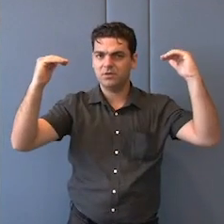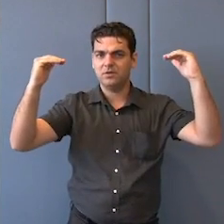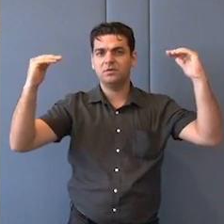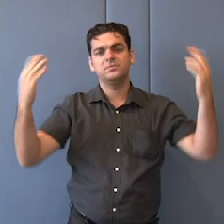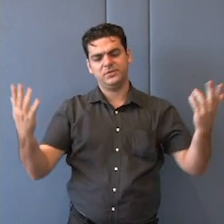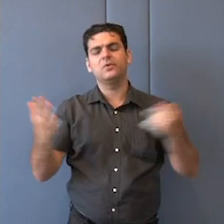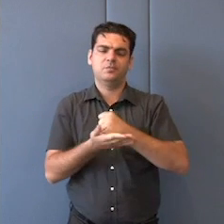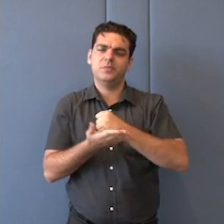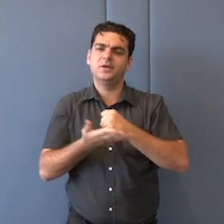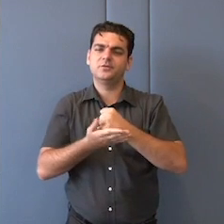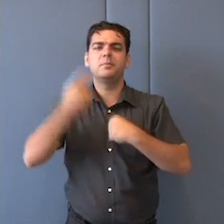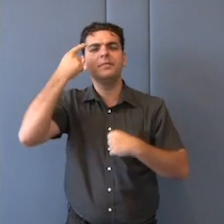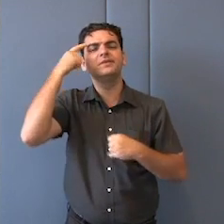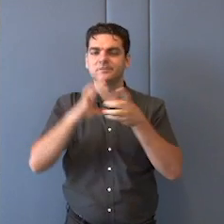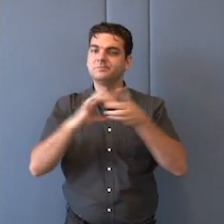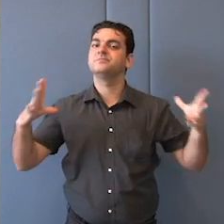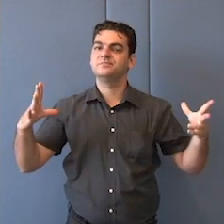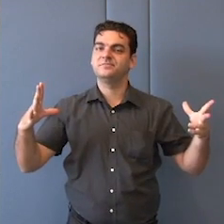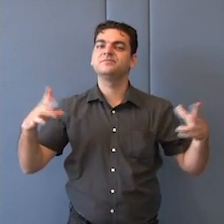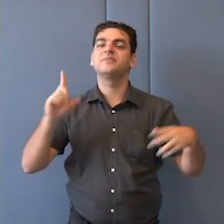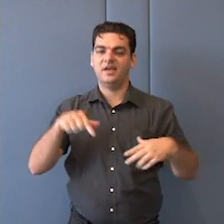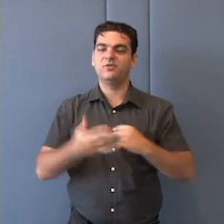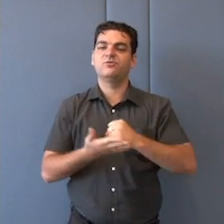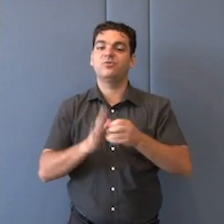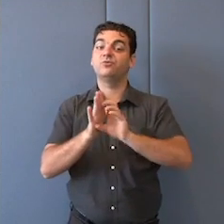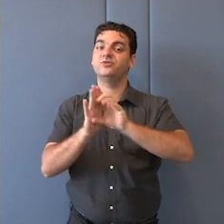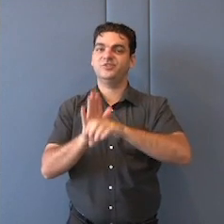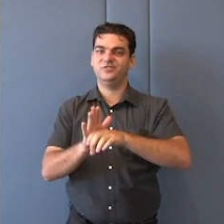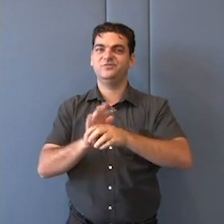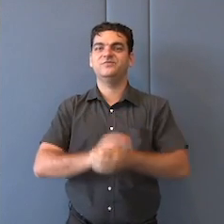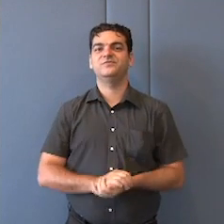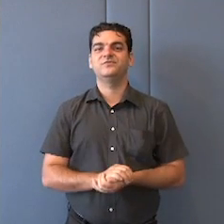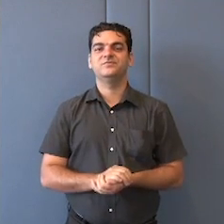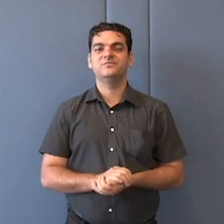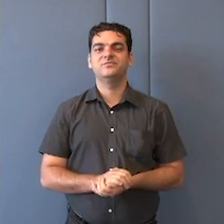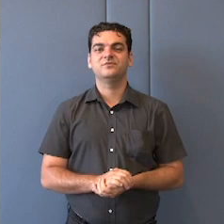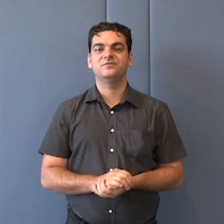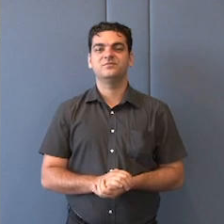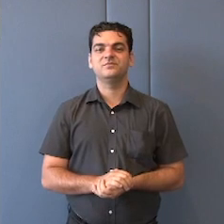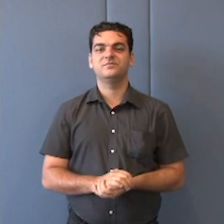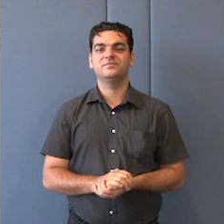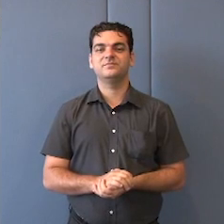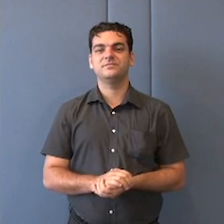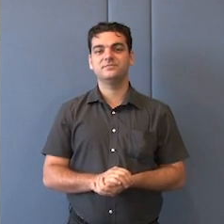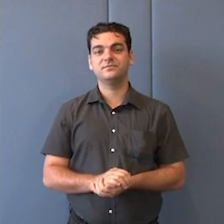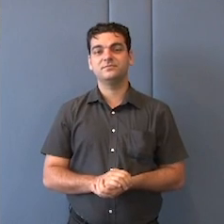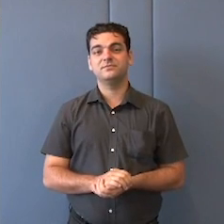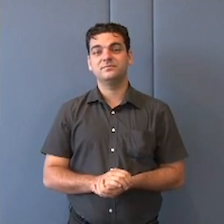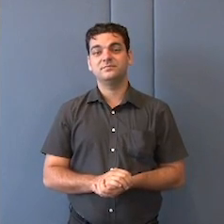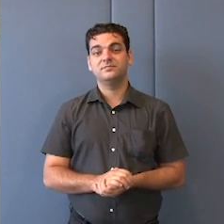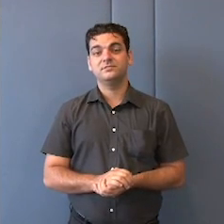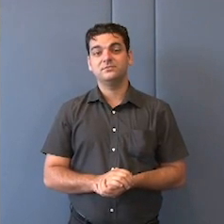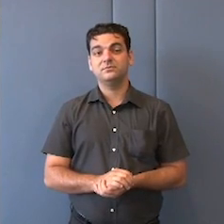mais básico de independência desde o começo. Mas, me parece que precisa